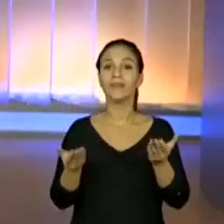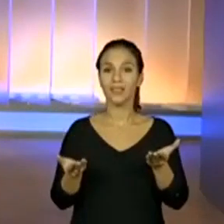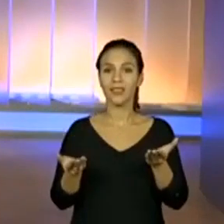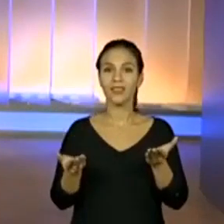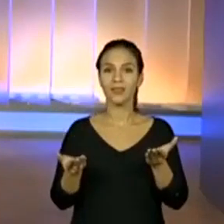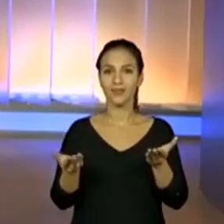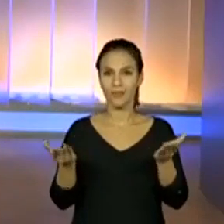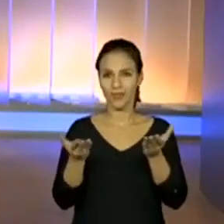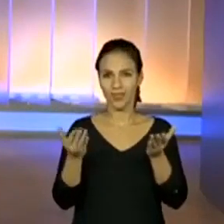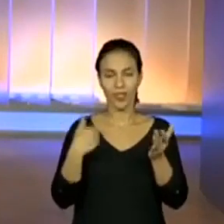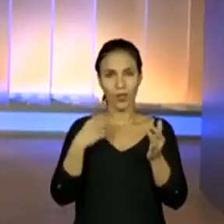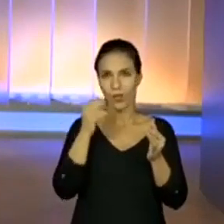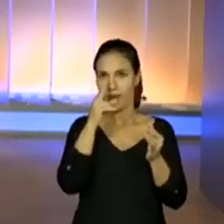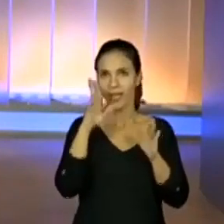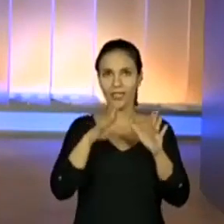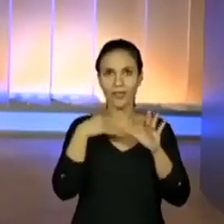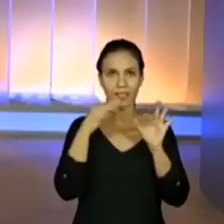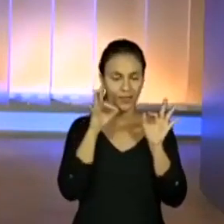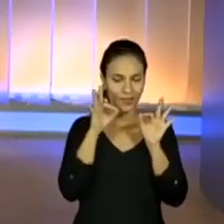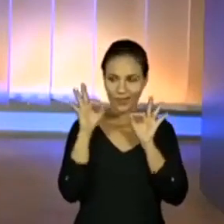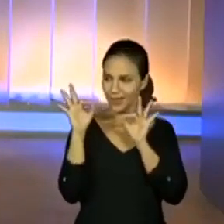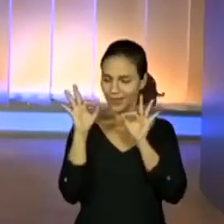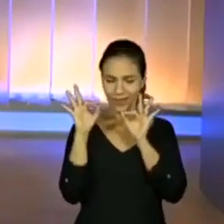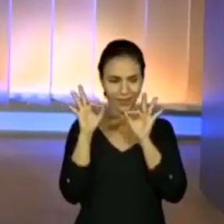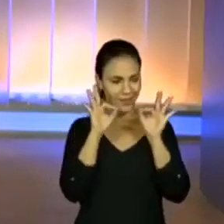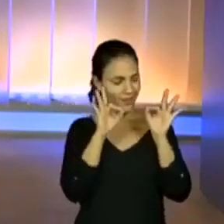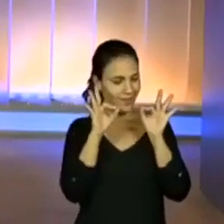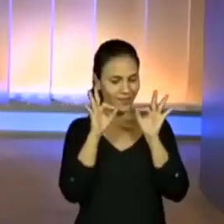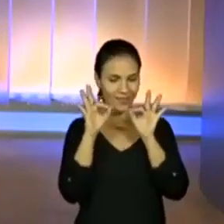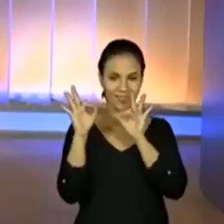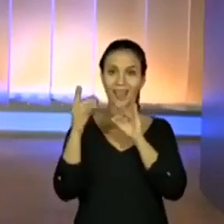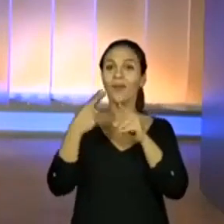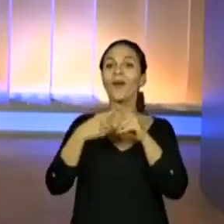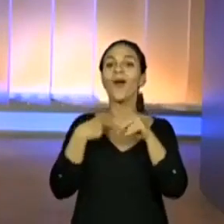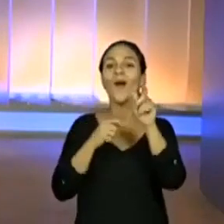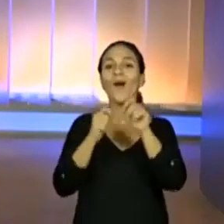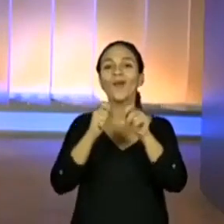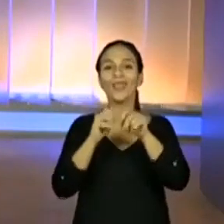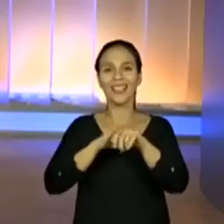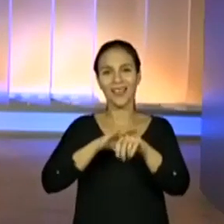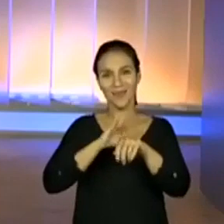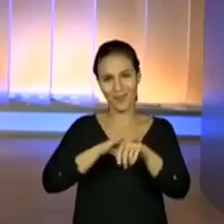Ô, gente, eu fico assim no olhar, vou contar para vocês. Estão controlando o meu tempo.